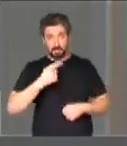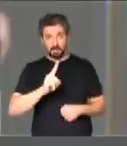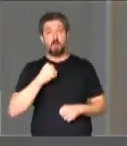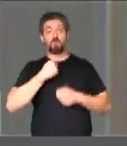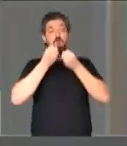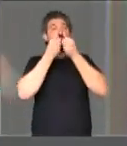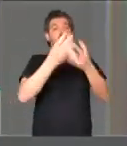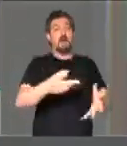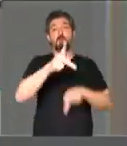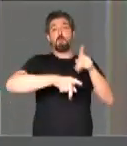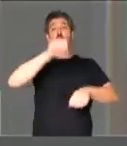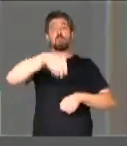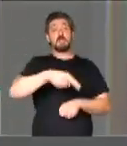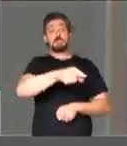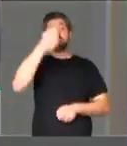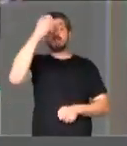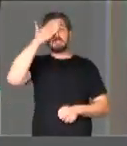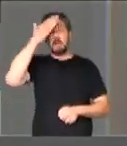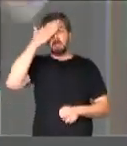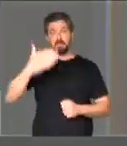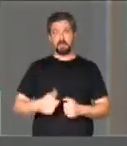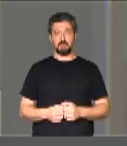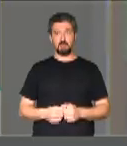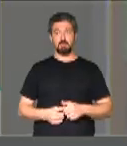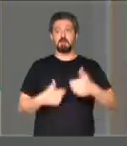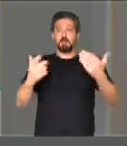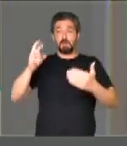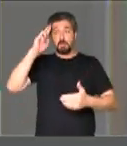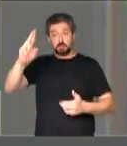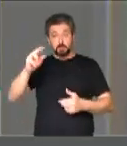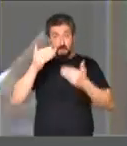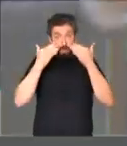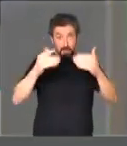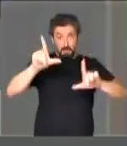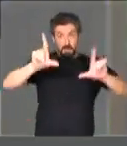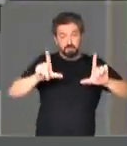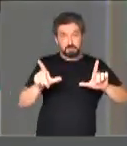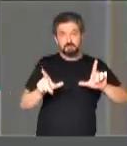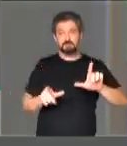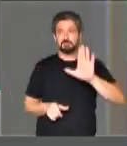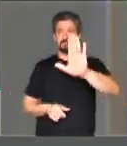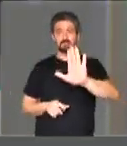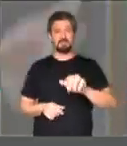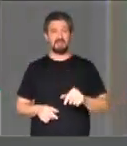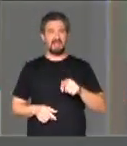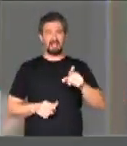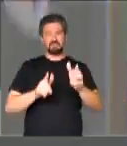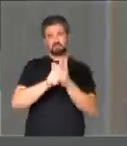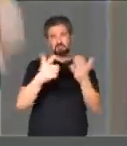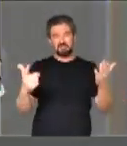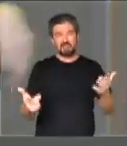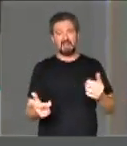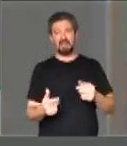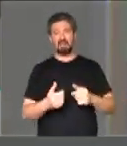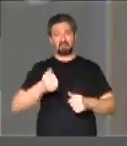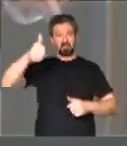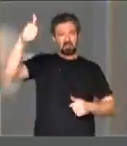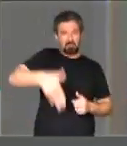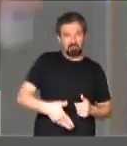povo, o que o povo, precisa saber, então senhores apresentadores, é, desses jornais,